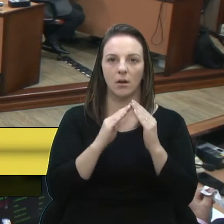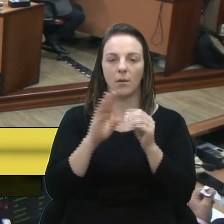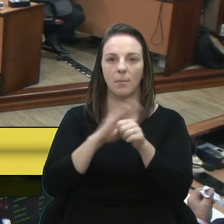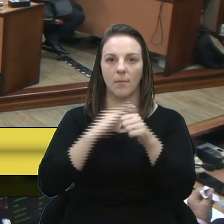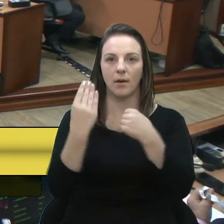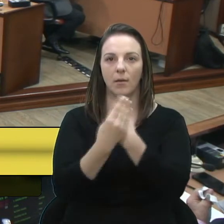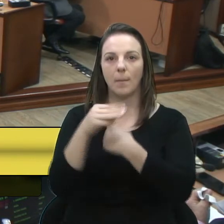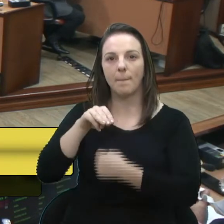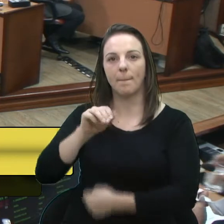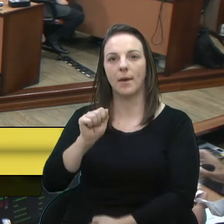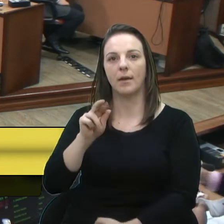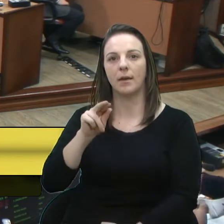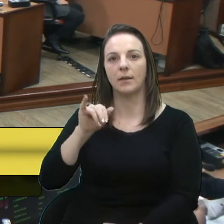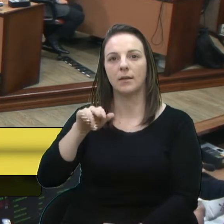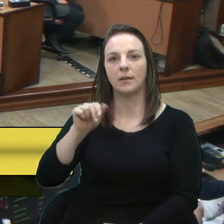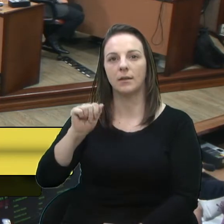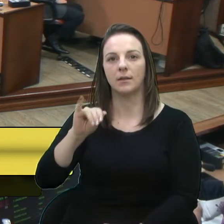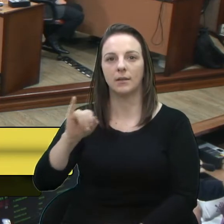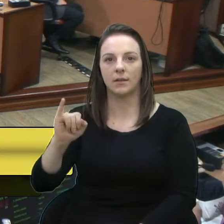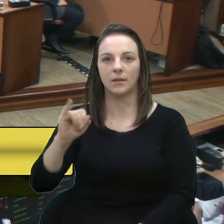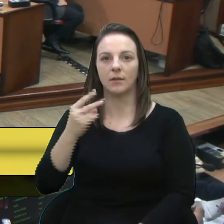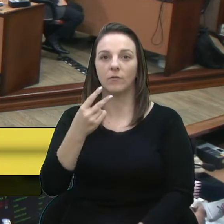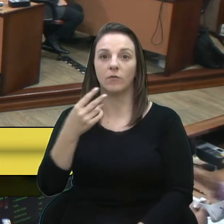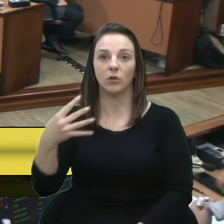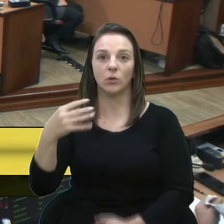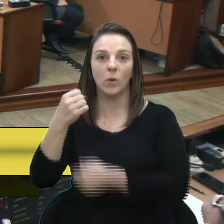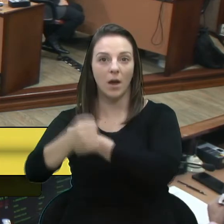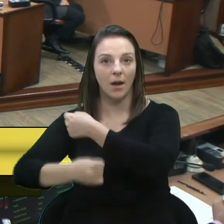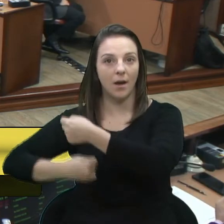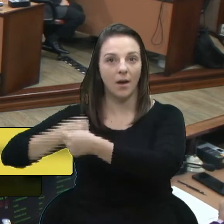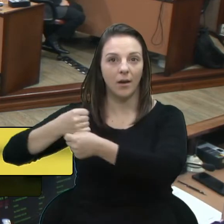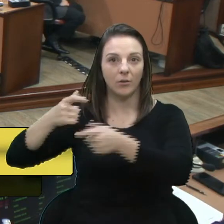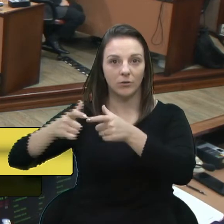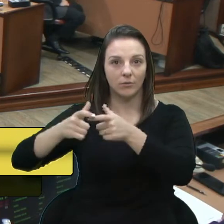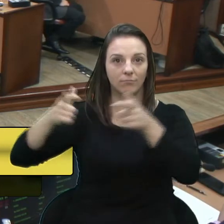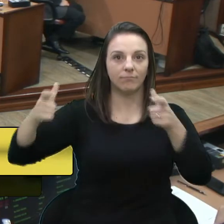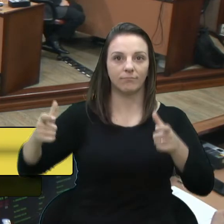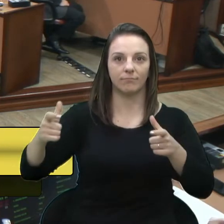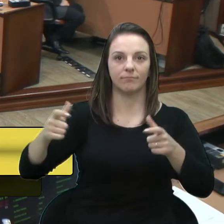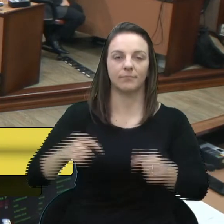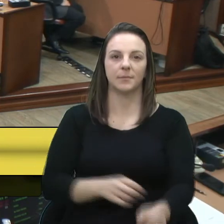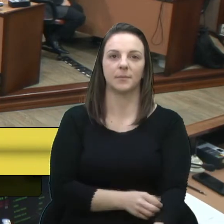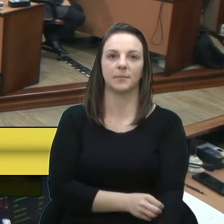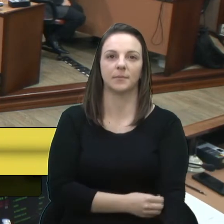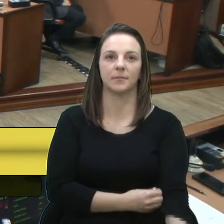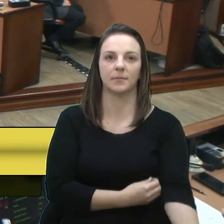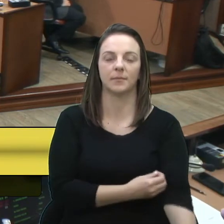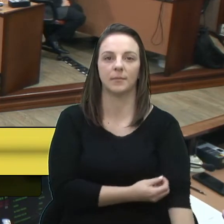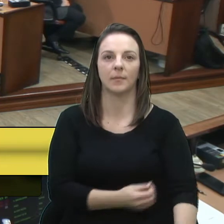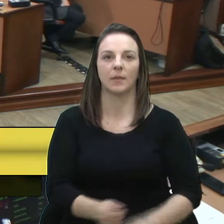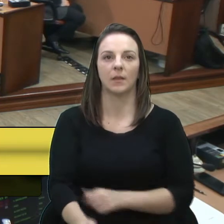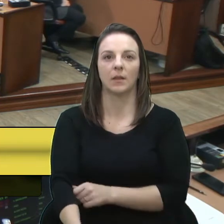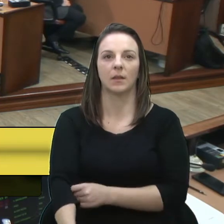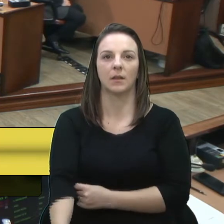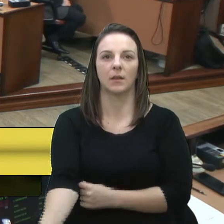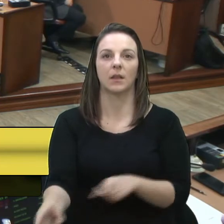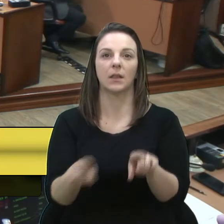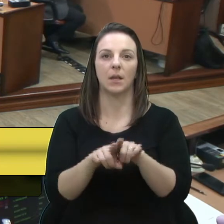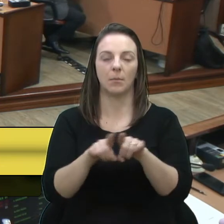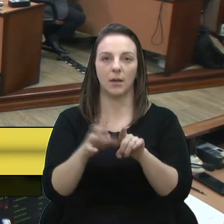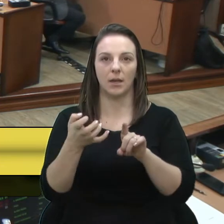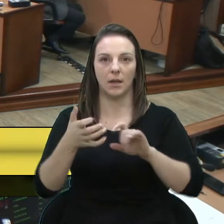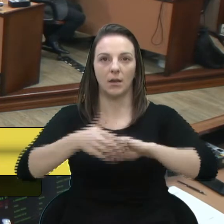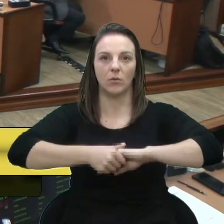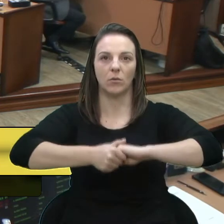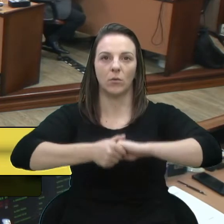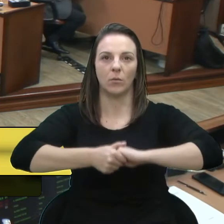pelos seus 24 anos de emancipação. Gostaria de cumprimentar também o presidente Diego